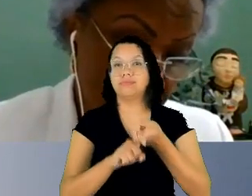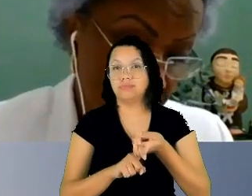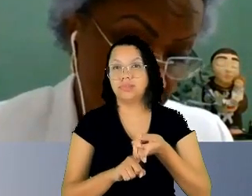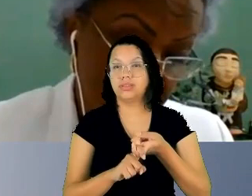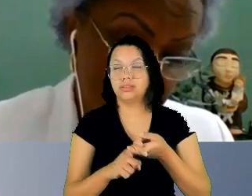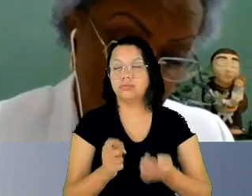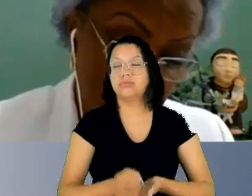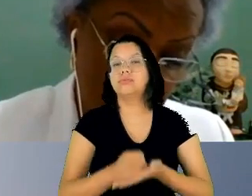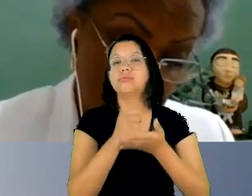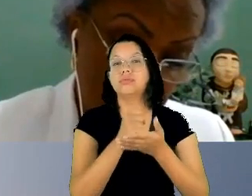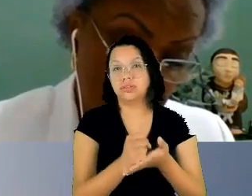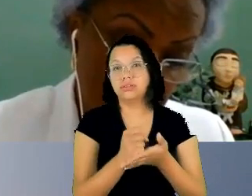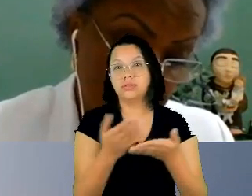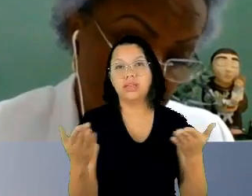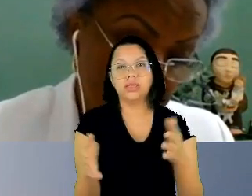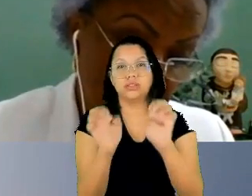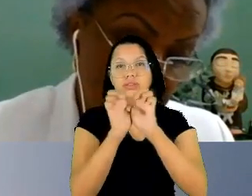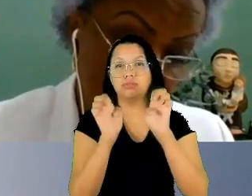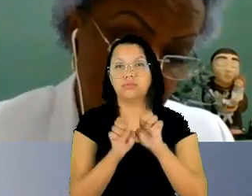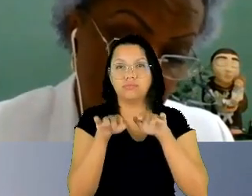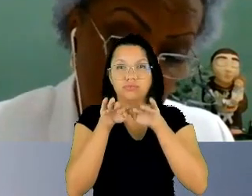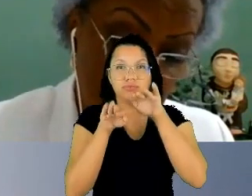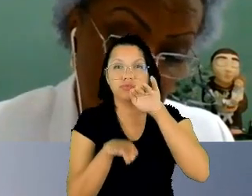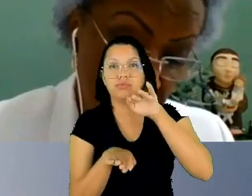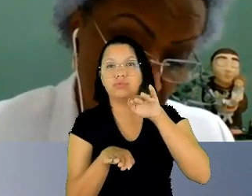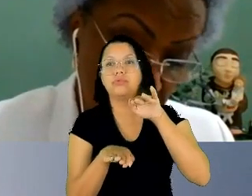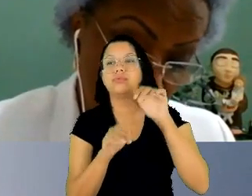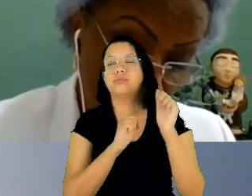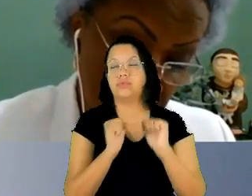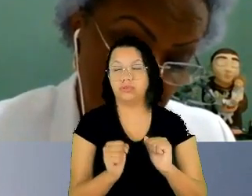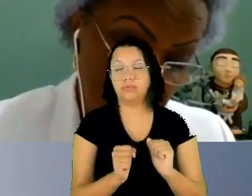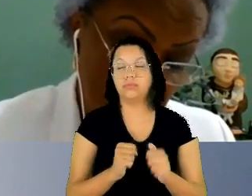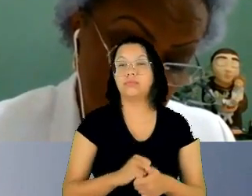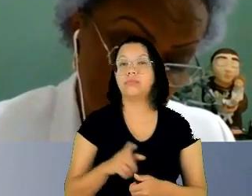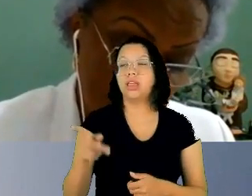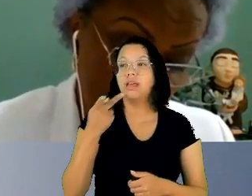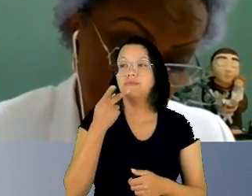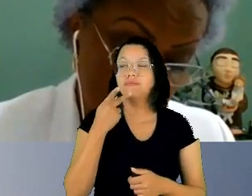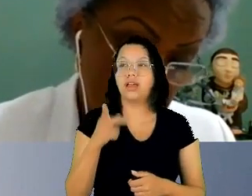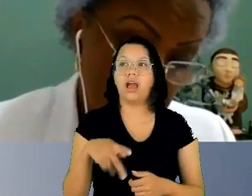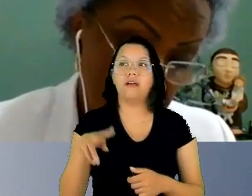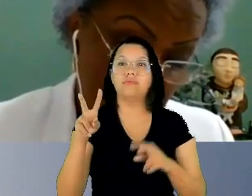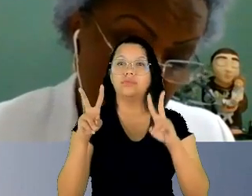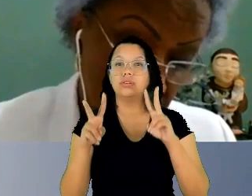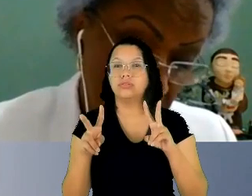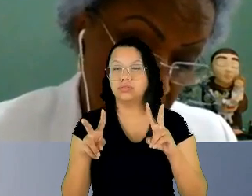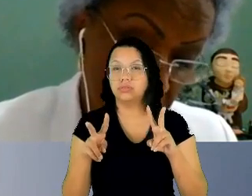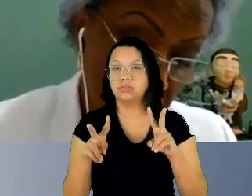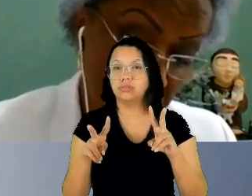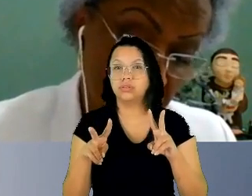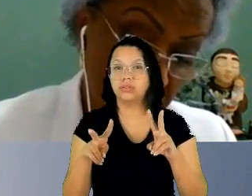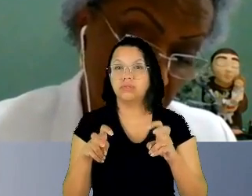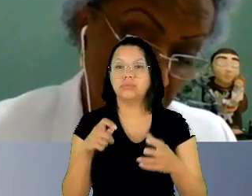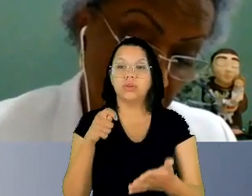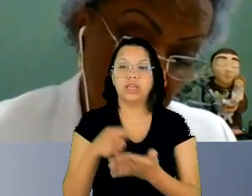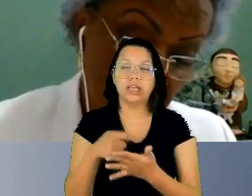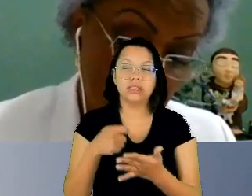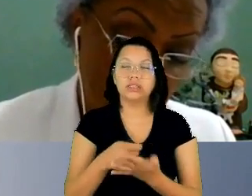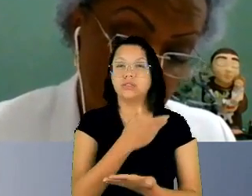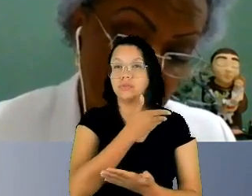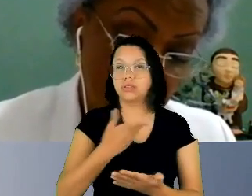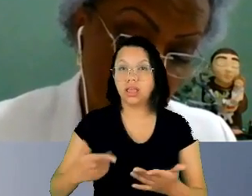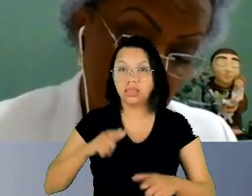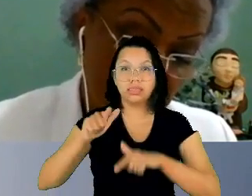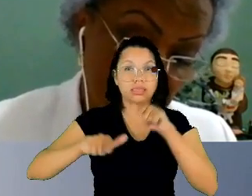professora Flávia falava sobre a CEDAL que ela exige que os estados atuem para prevenir e erradicar visões estereotipadas